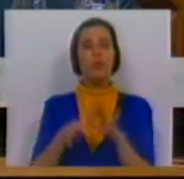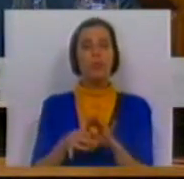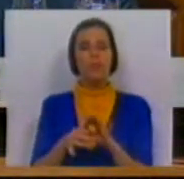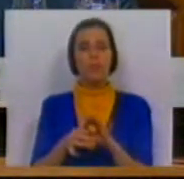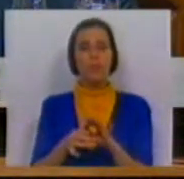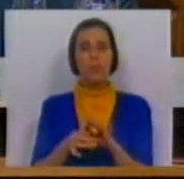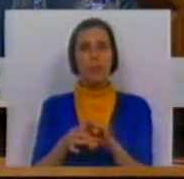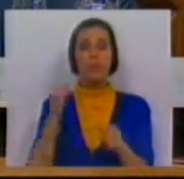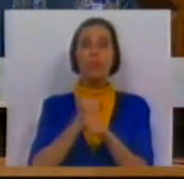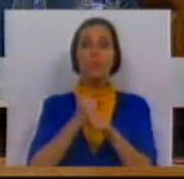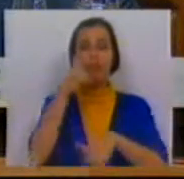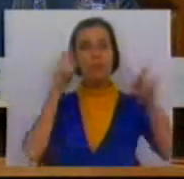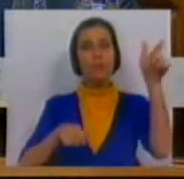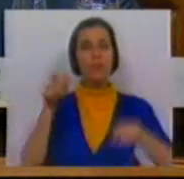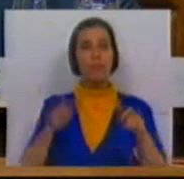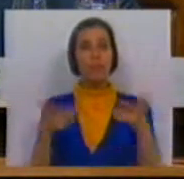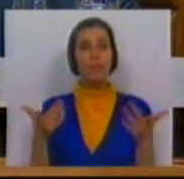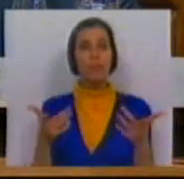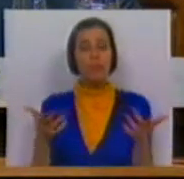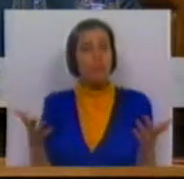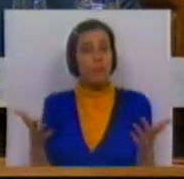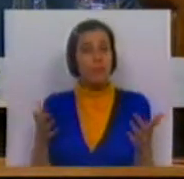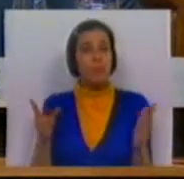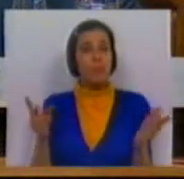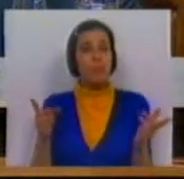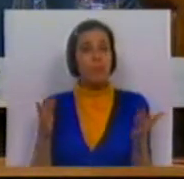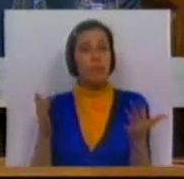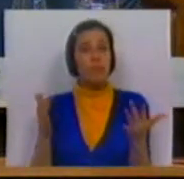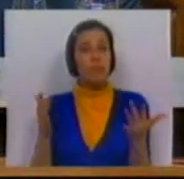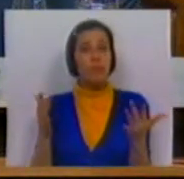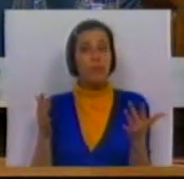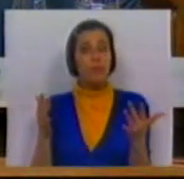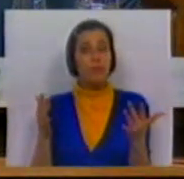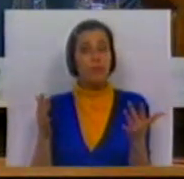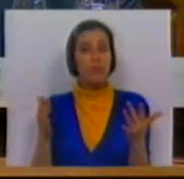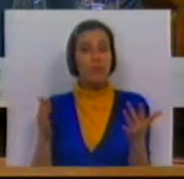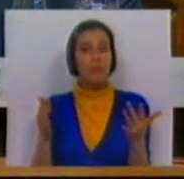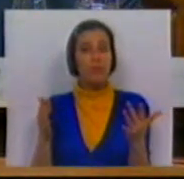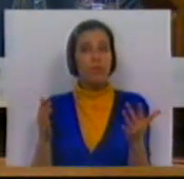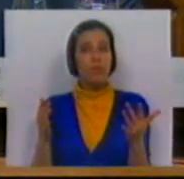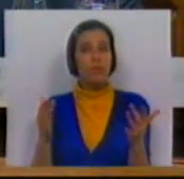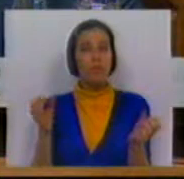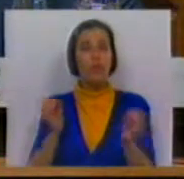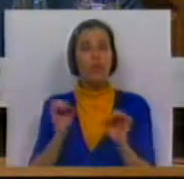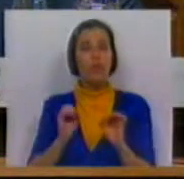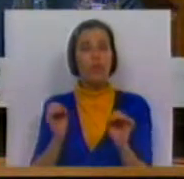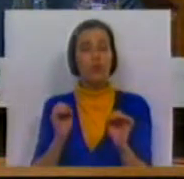os trabalhadores melhor. Portanto, não